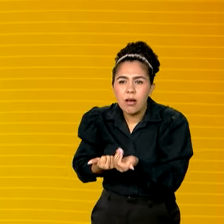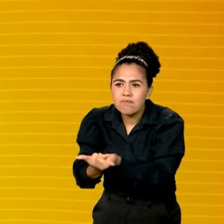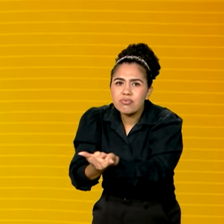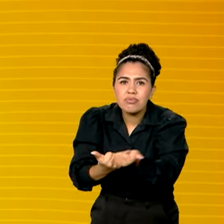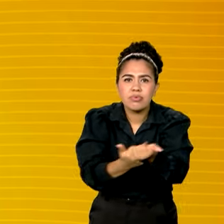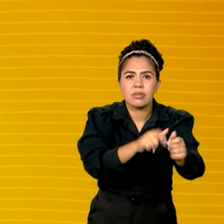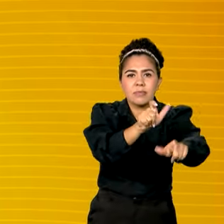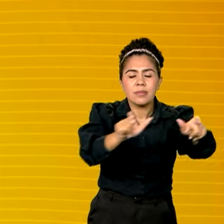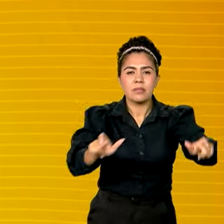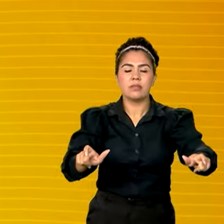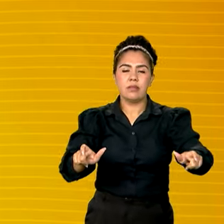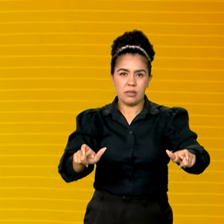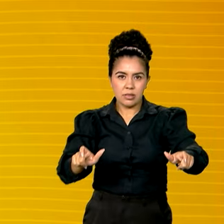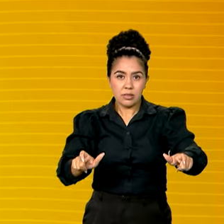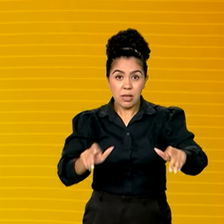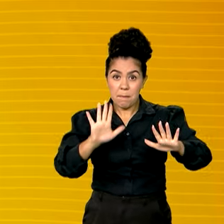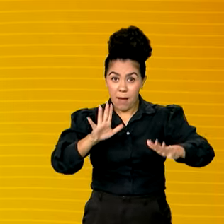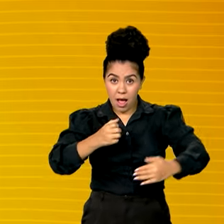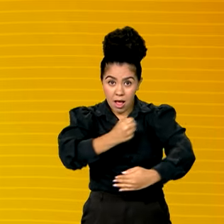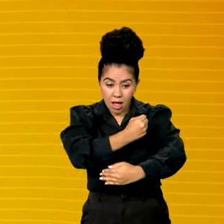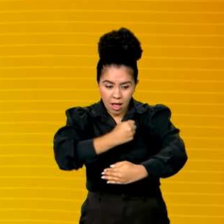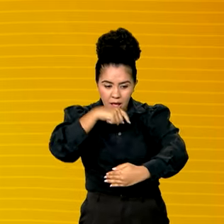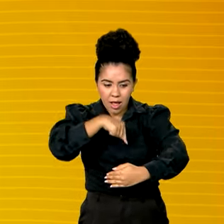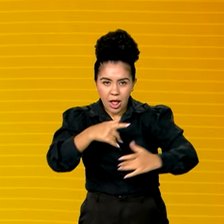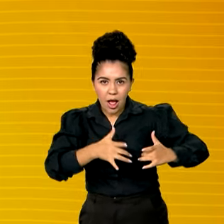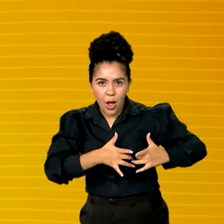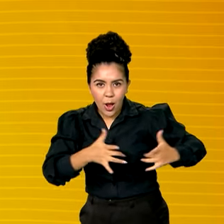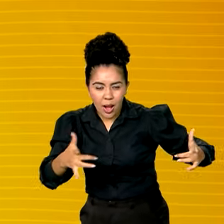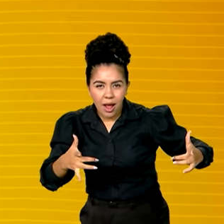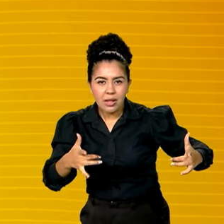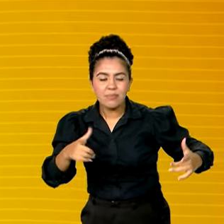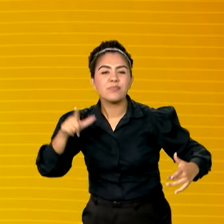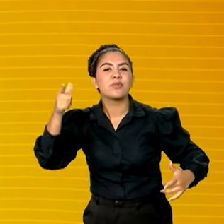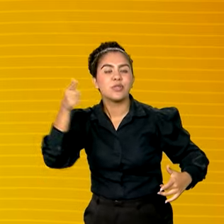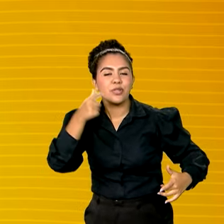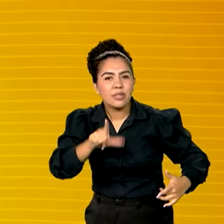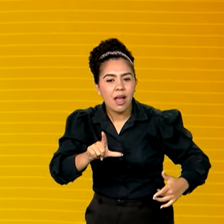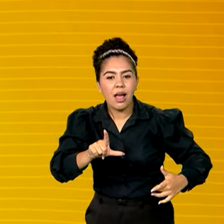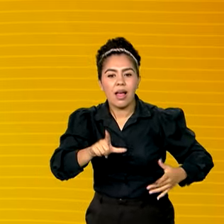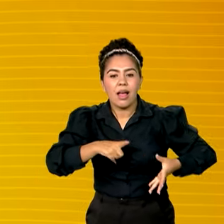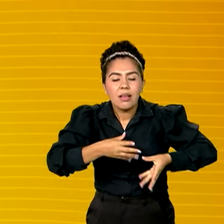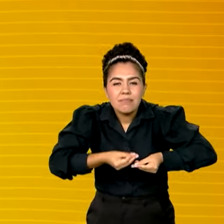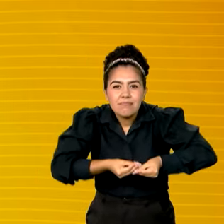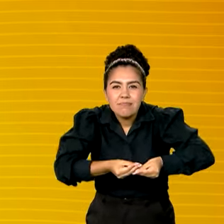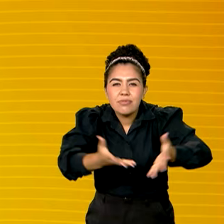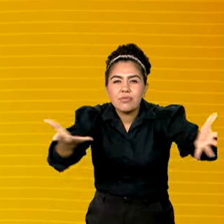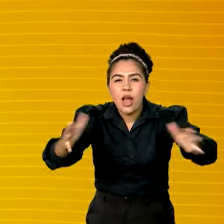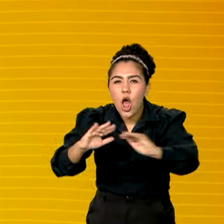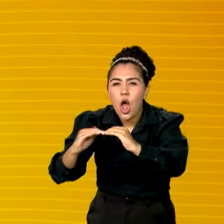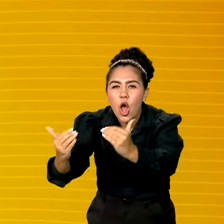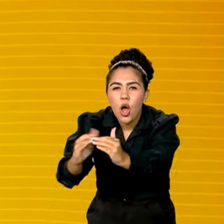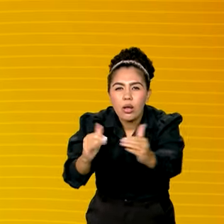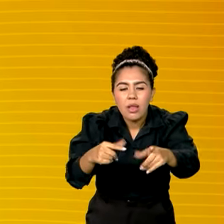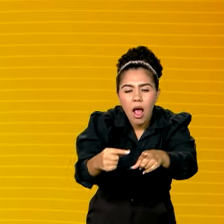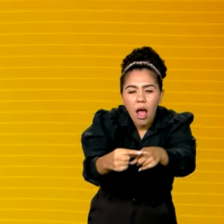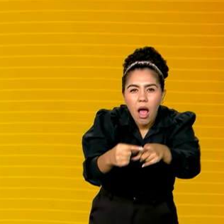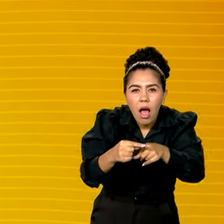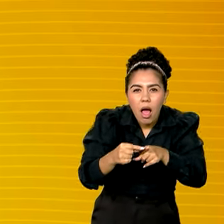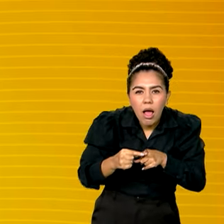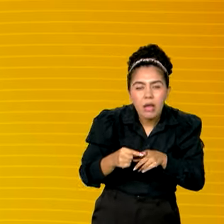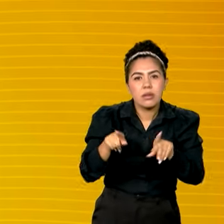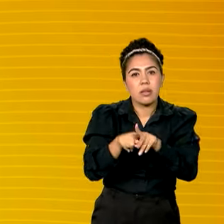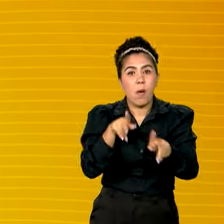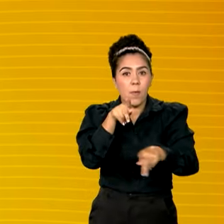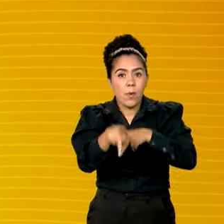chegamos. E a cozinha solidária, ela chega lá em cada comunidade da periferia, da